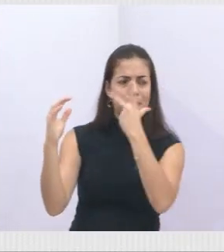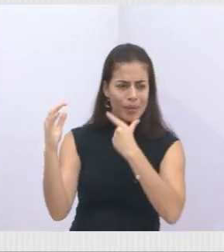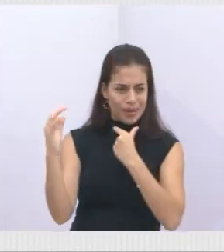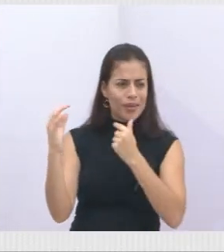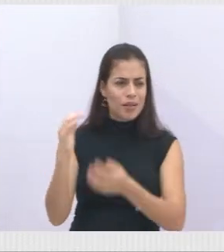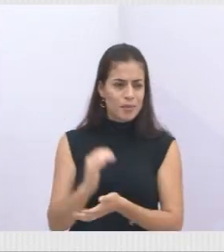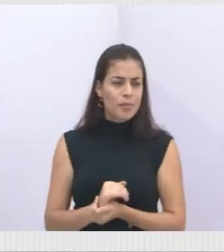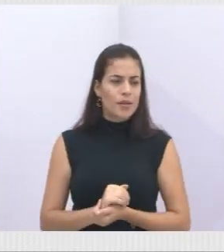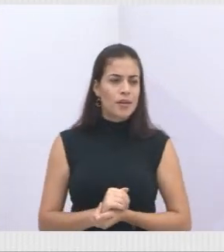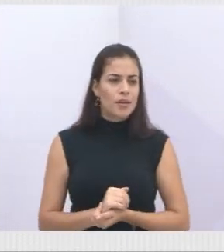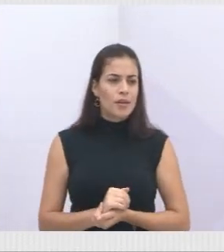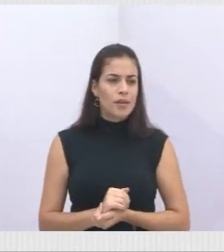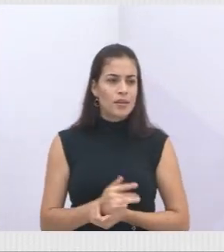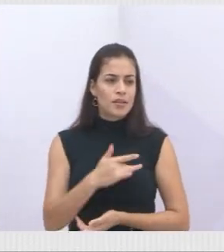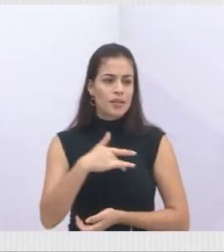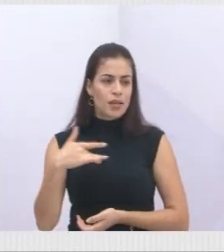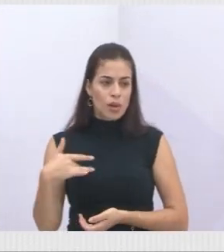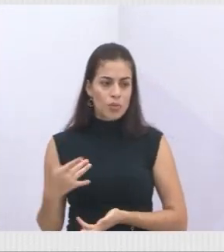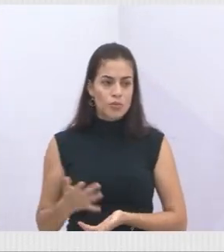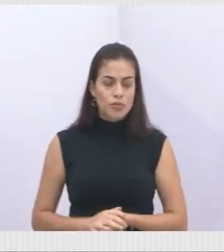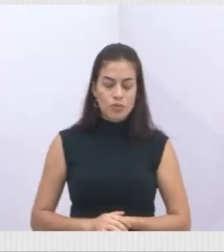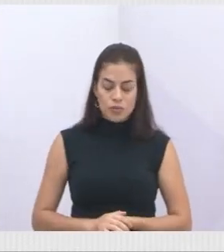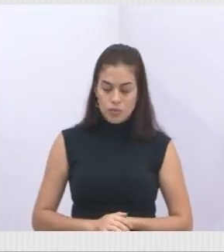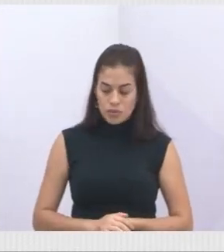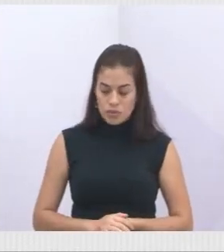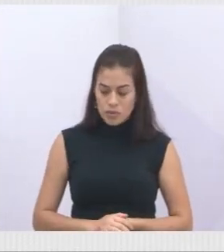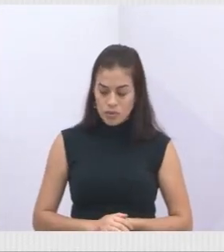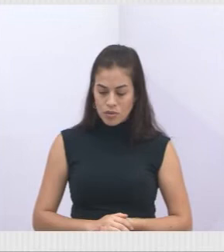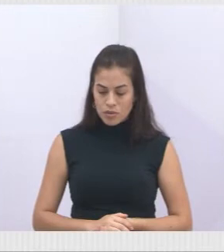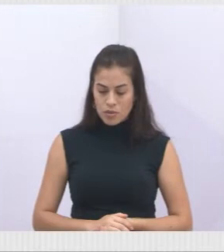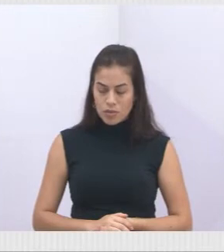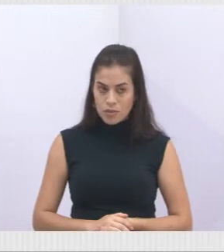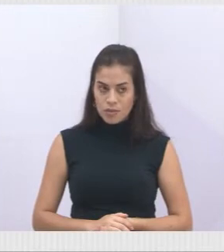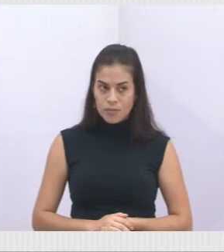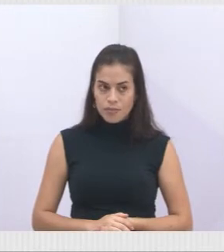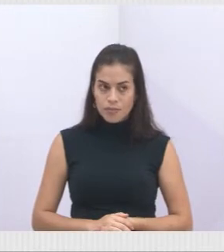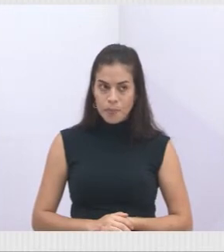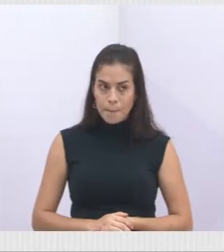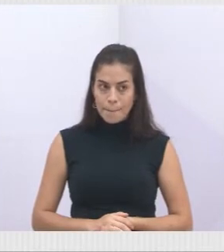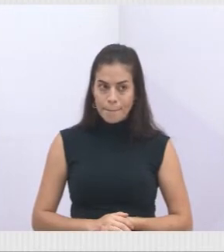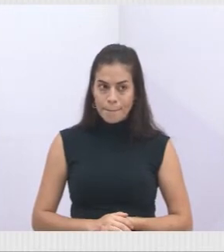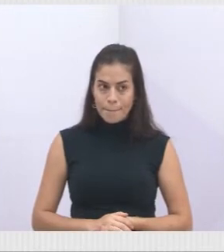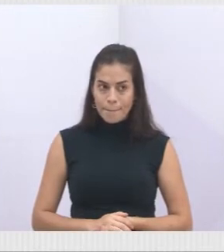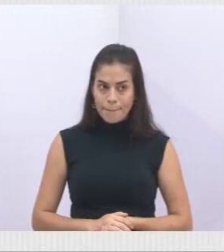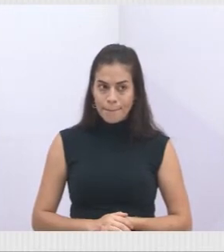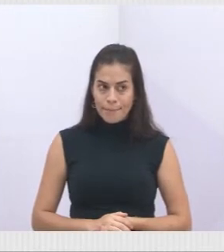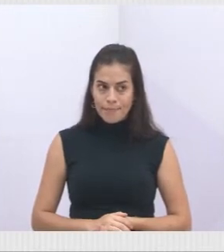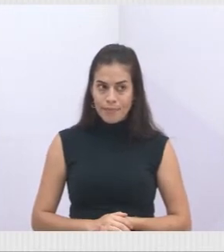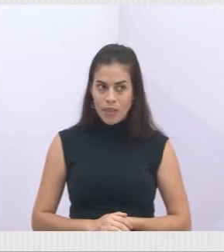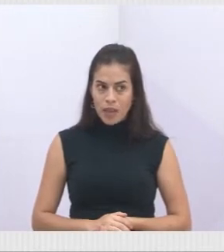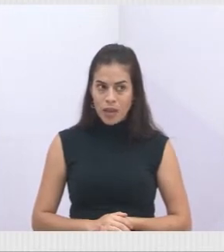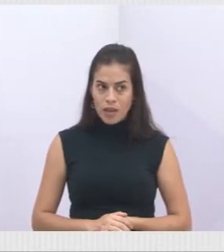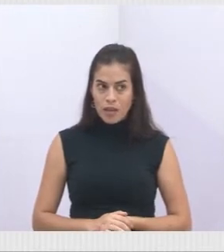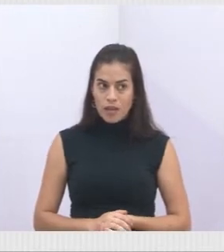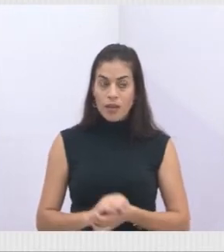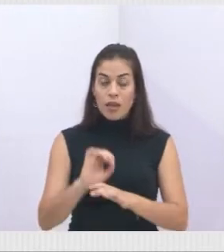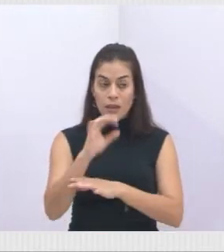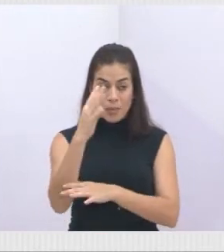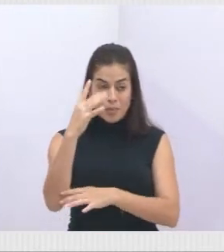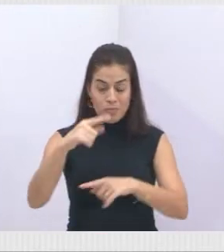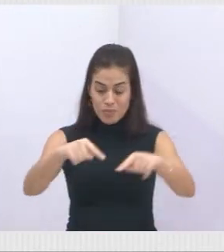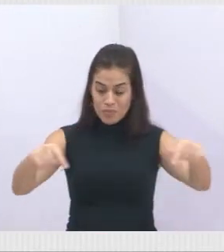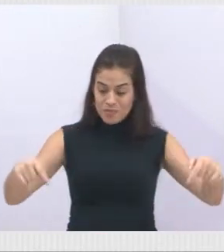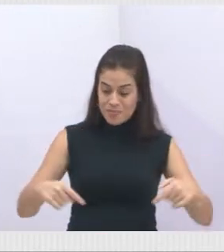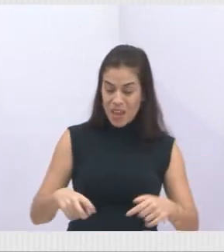pronto, essa etapa já está cumprida, já está entregue, e a restauração ecológica de, no mínimo, 55 hectares,